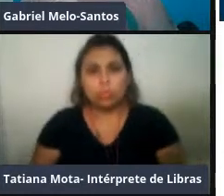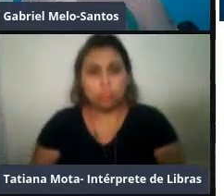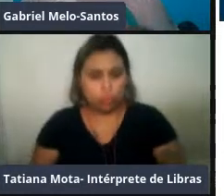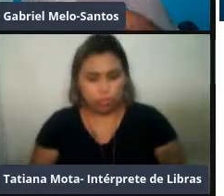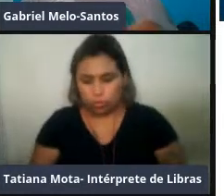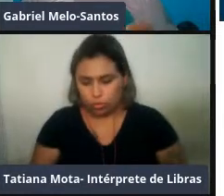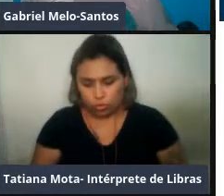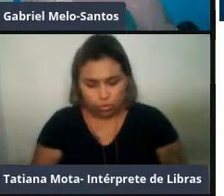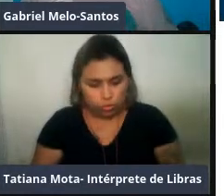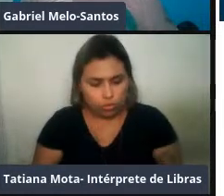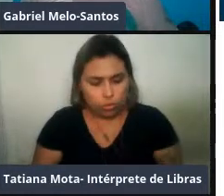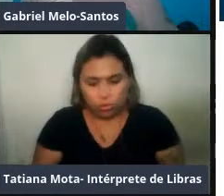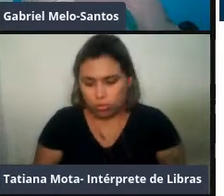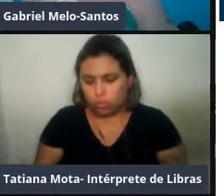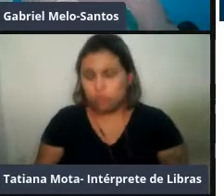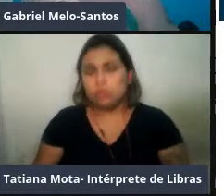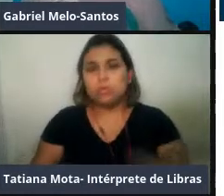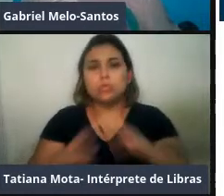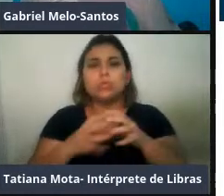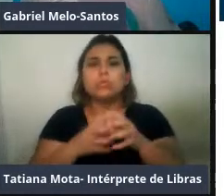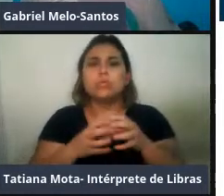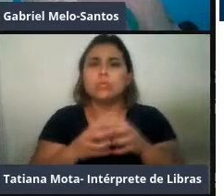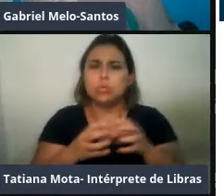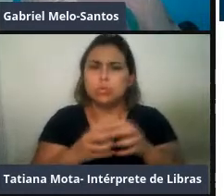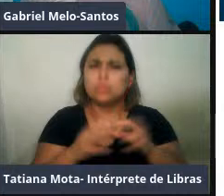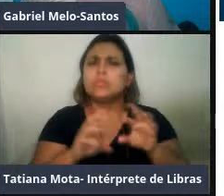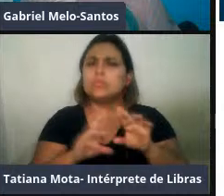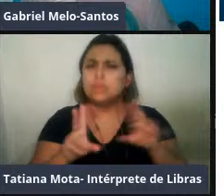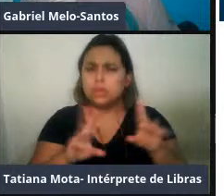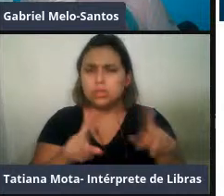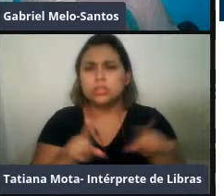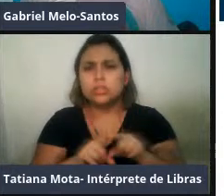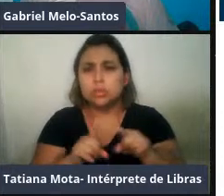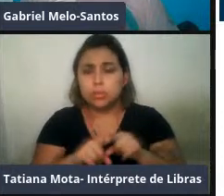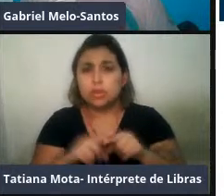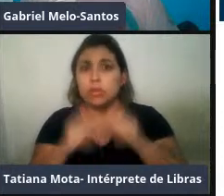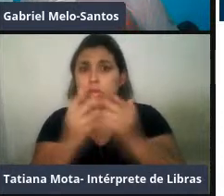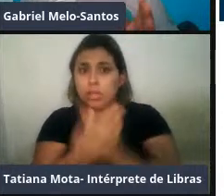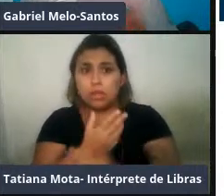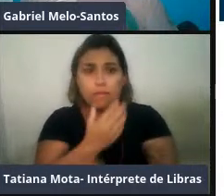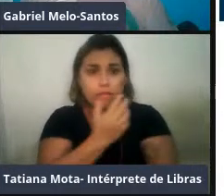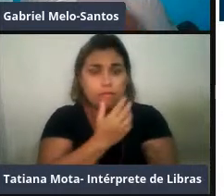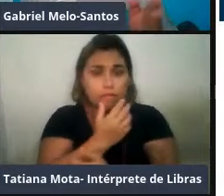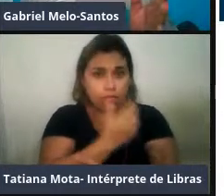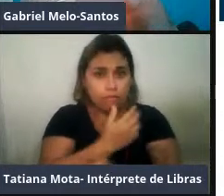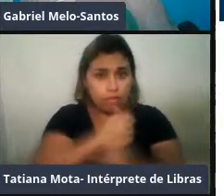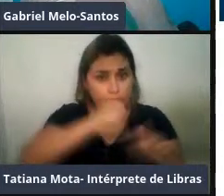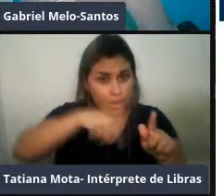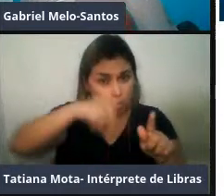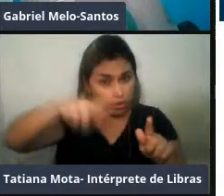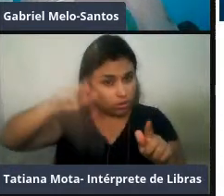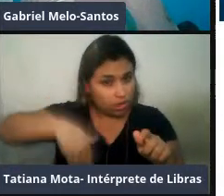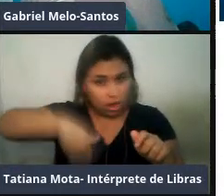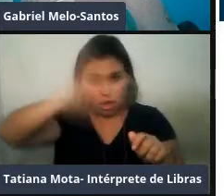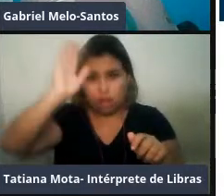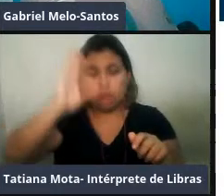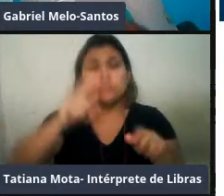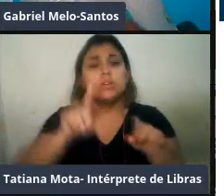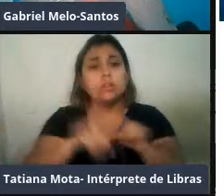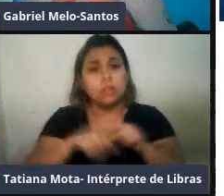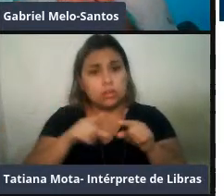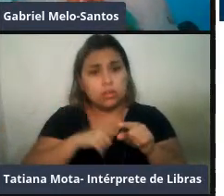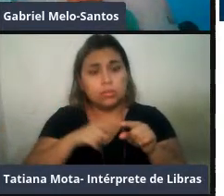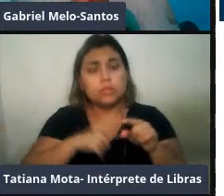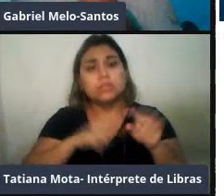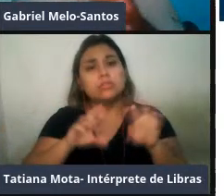muito estáveis, mas assim como nesses outros grupos, esses componentes de frequência mais altas tendem a ser uma propriedade mais direcional, então